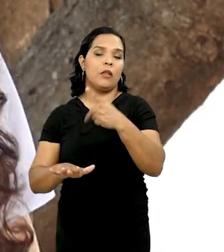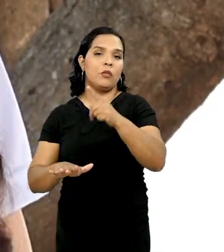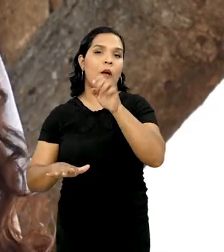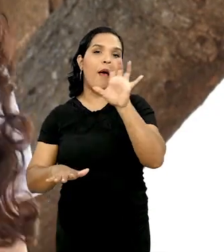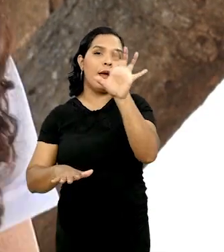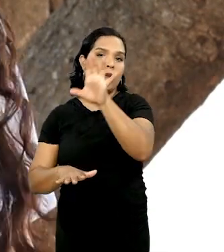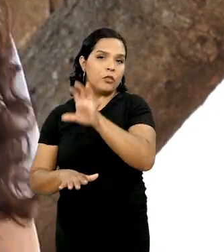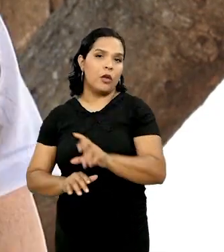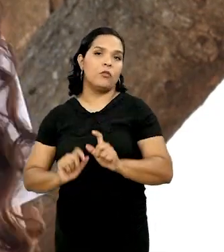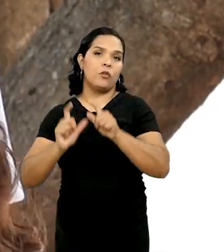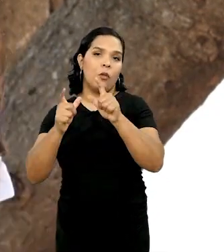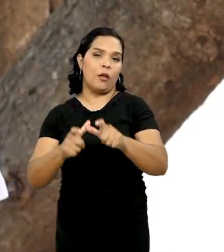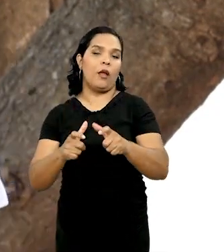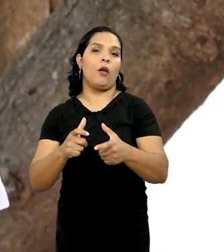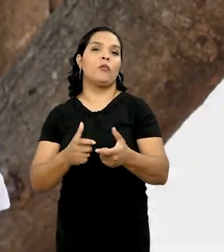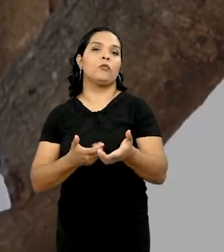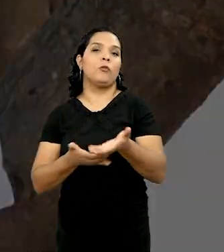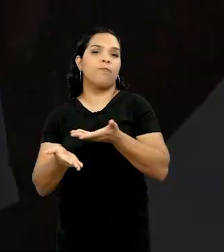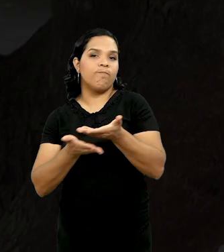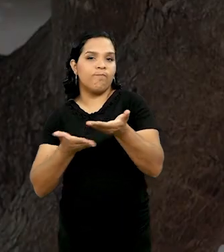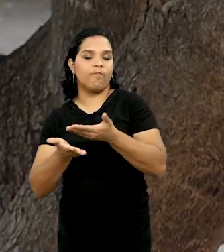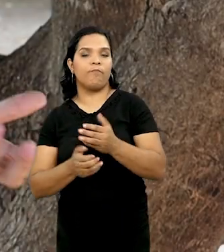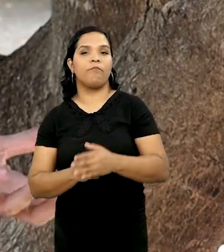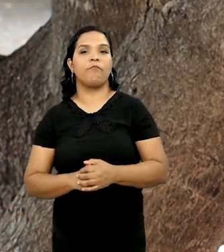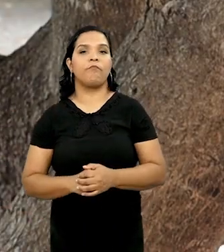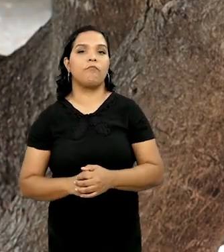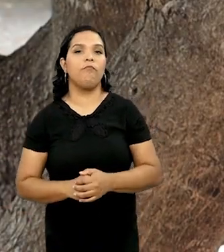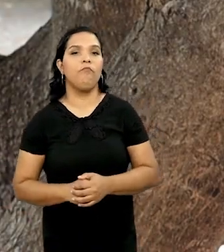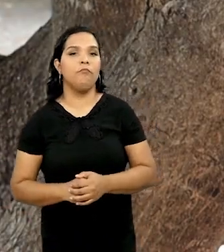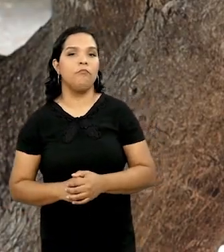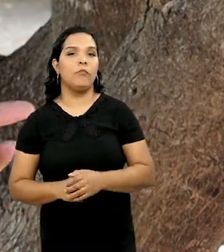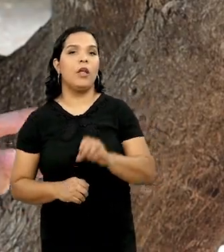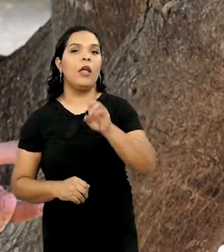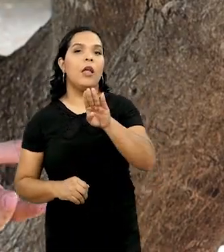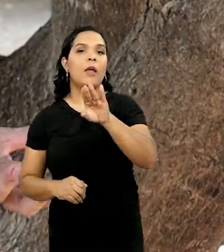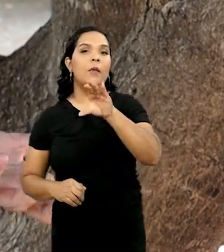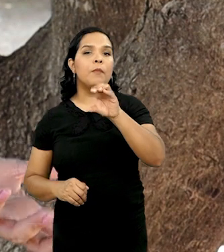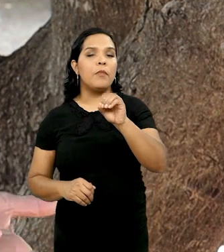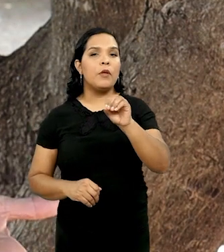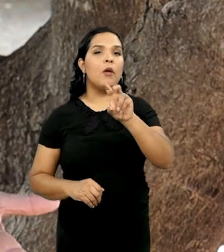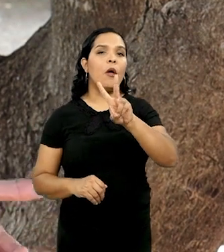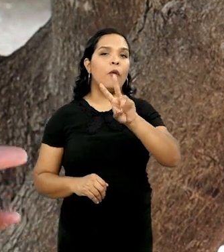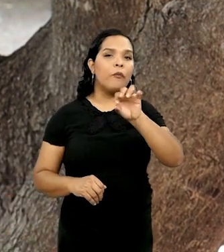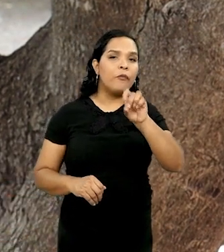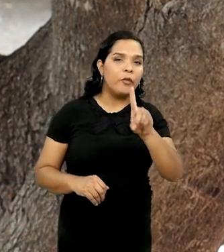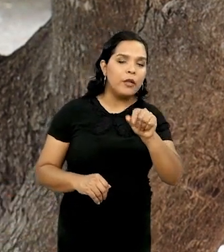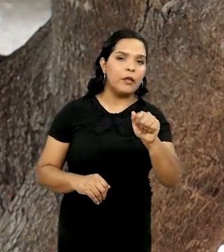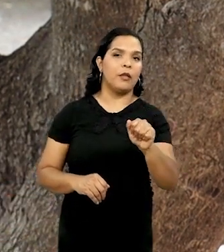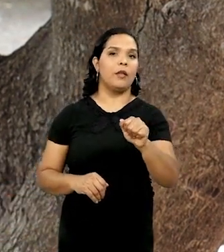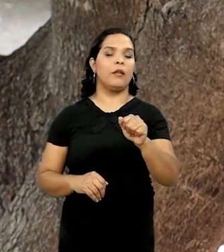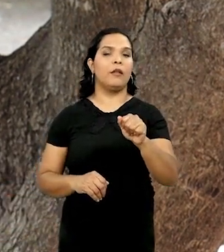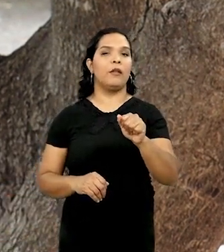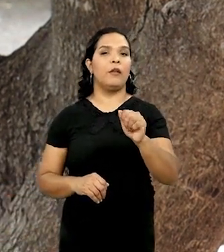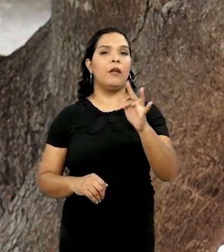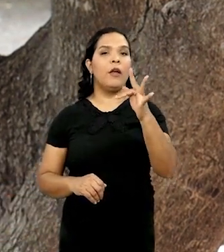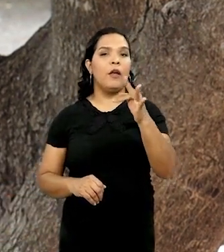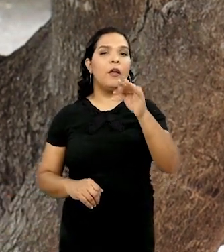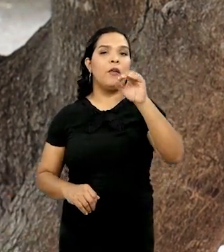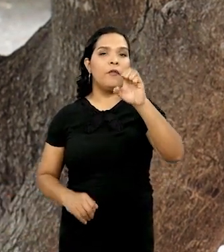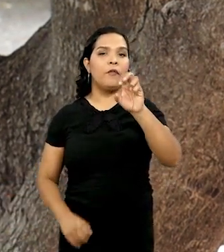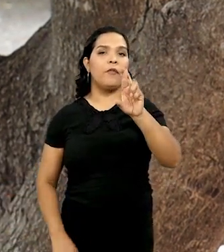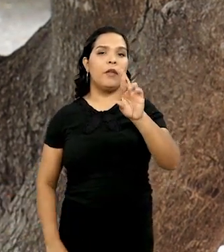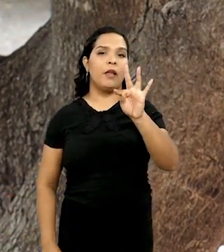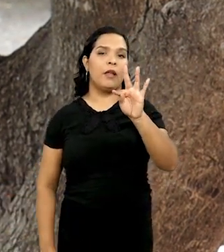sua região, no seu local de convivência. O biofertilizante, o próprio nome diz, biovida fertilizante que fertiliza.